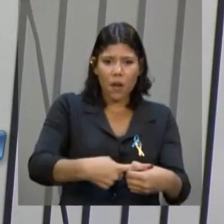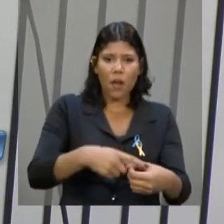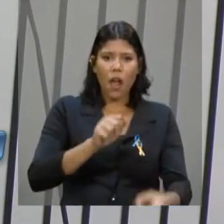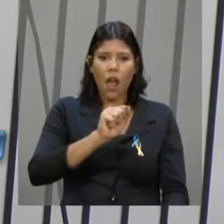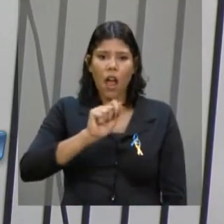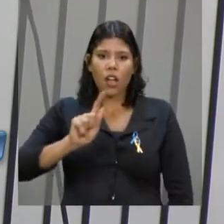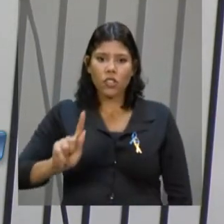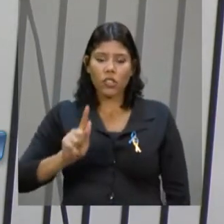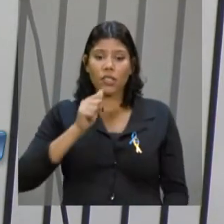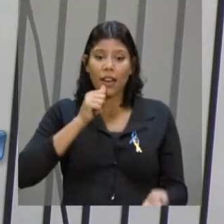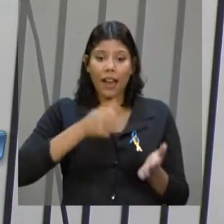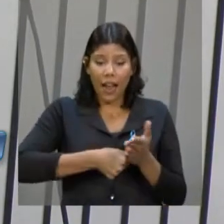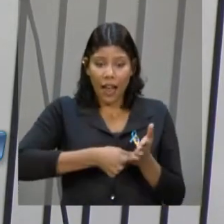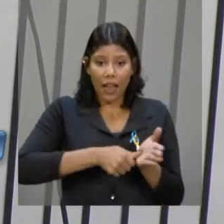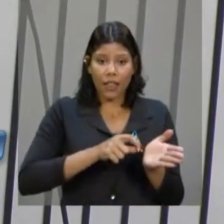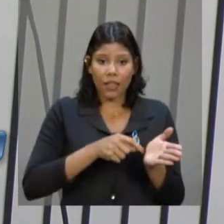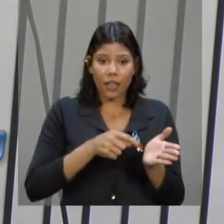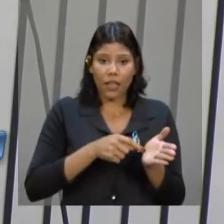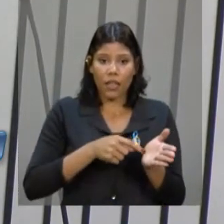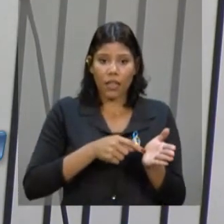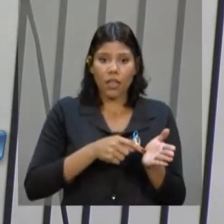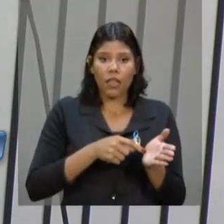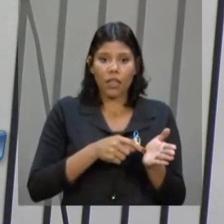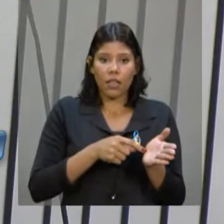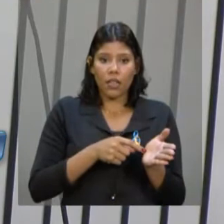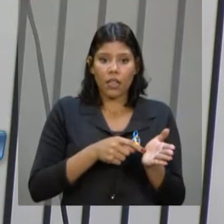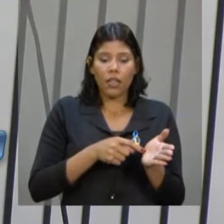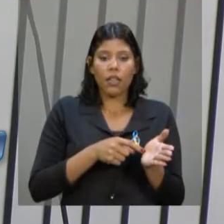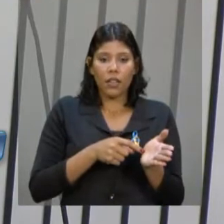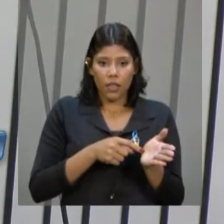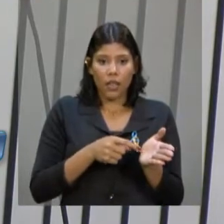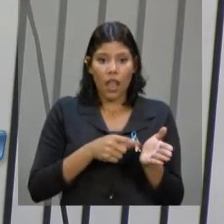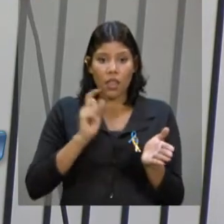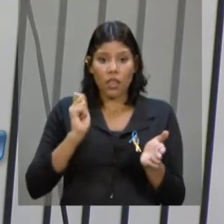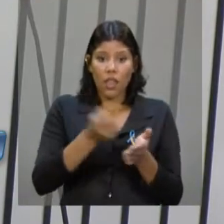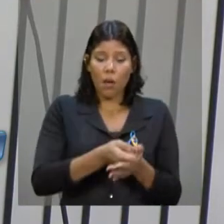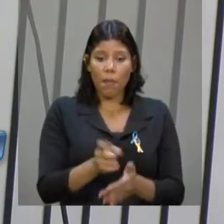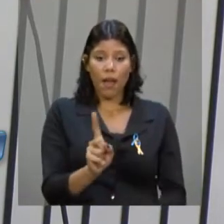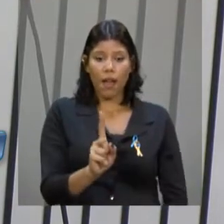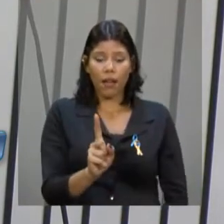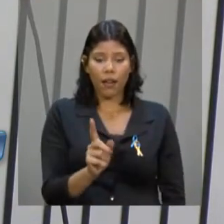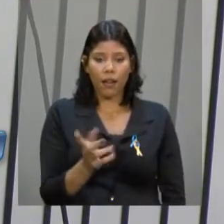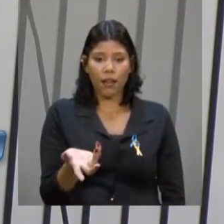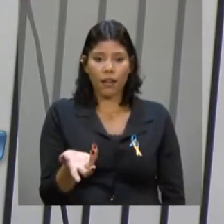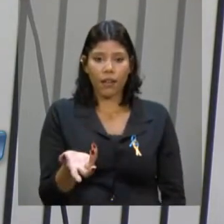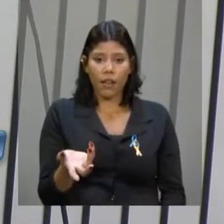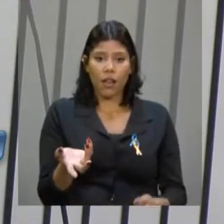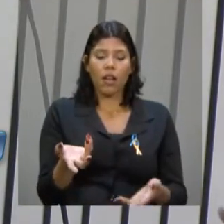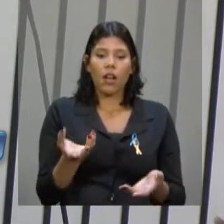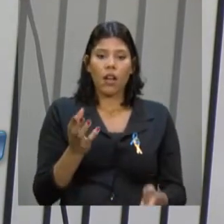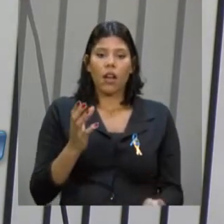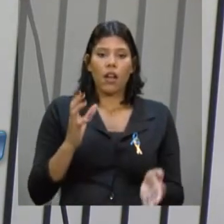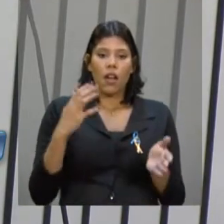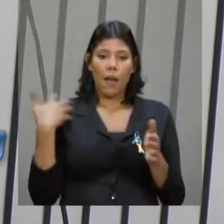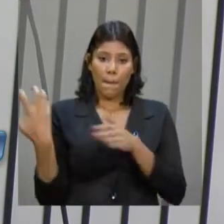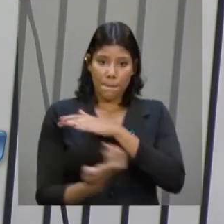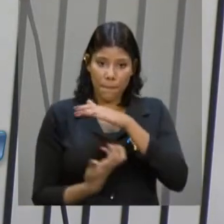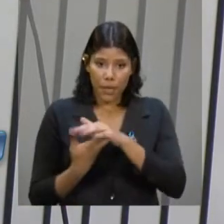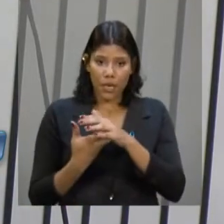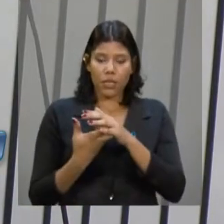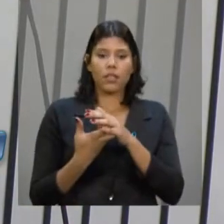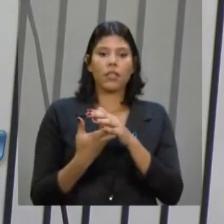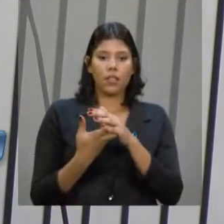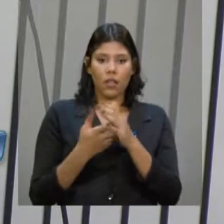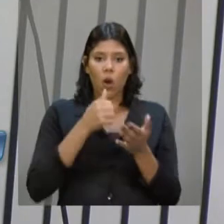com as cartas que ali sai e encomenda não se pagaria aquela agência. O Correio garante ter agência em todas as cidades,